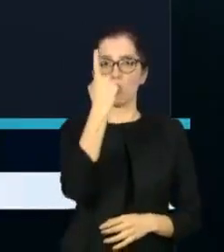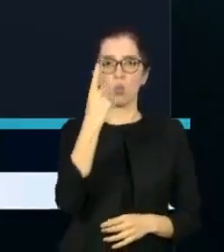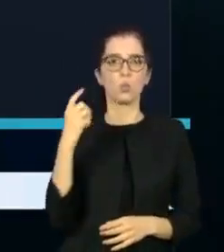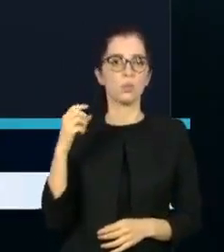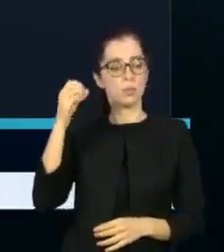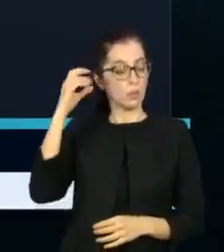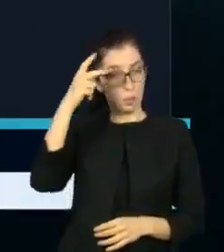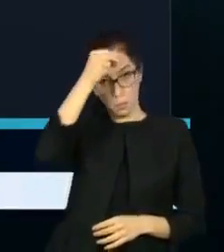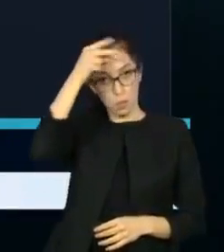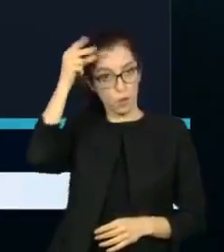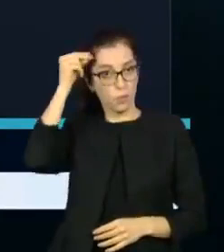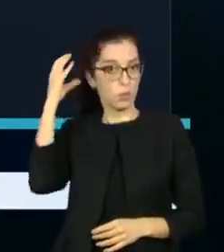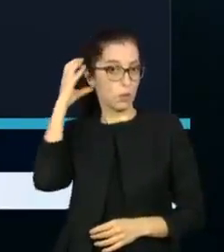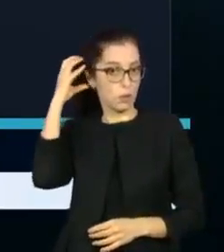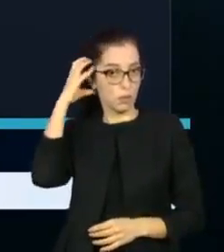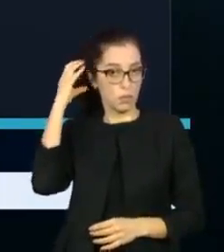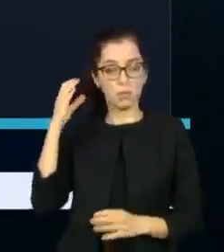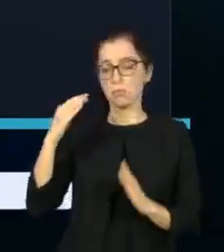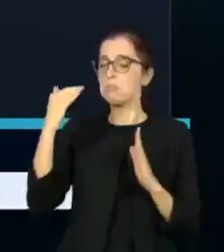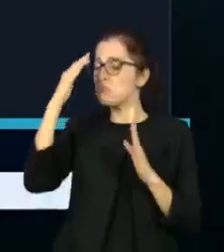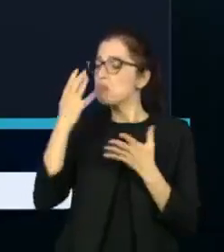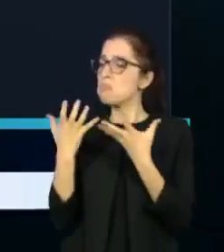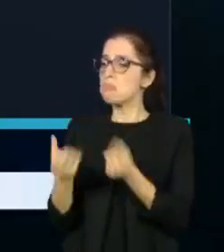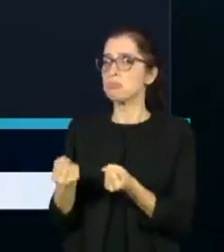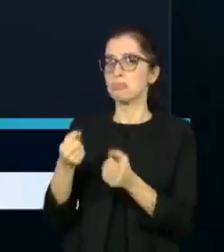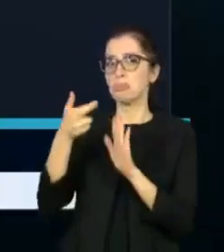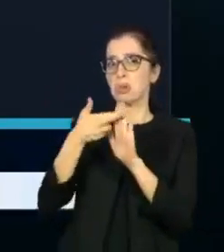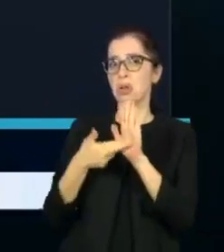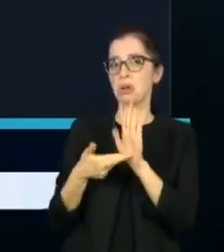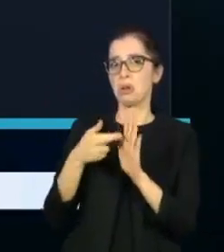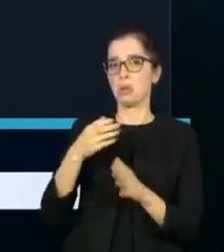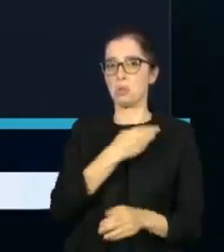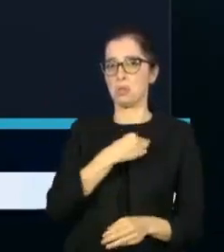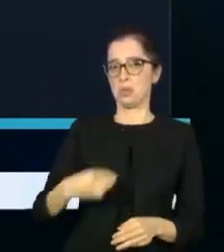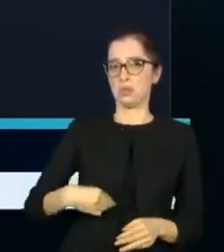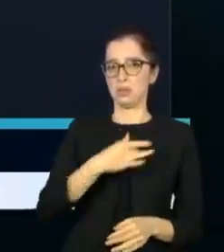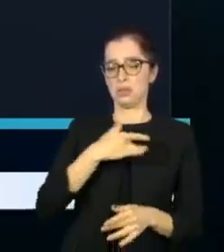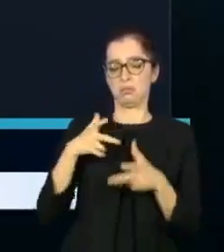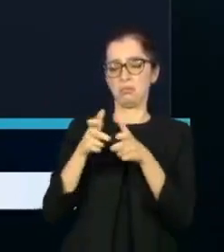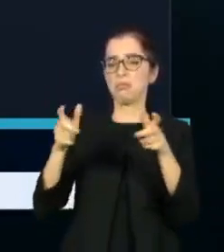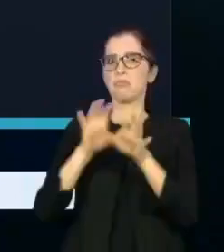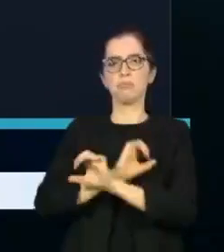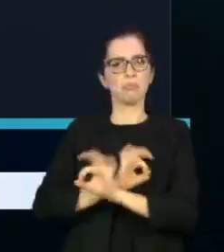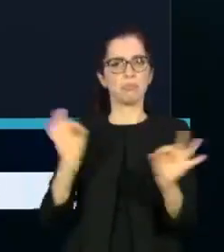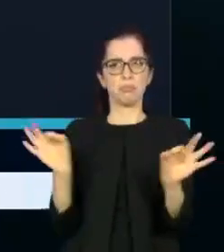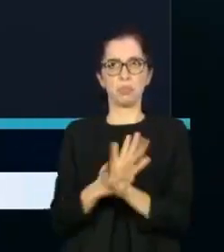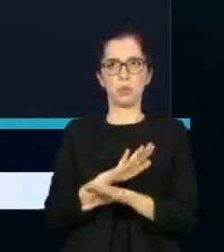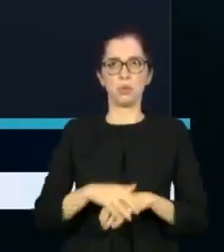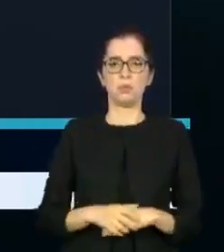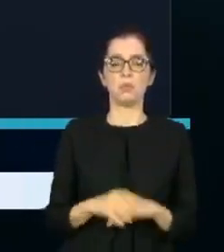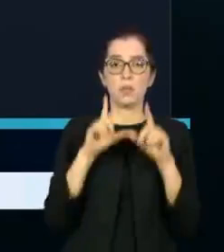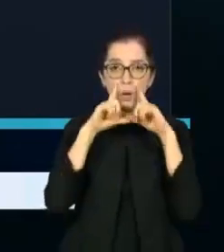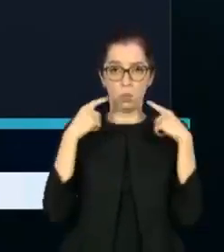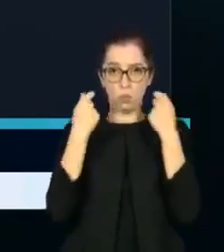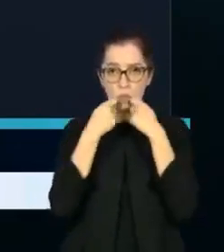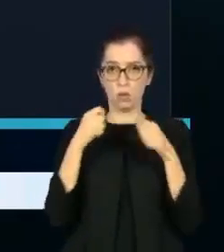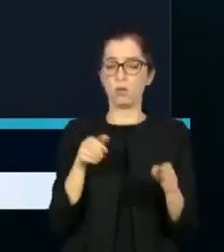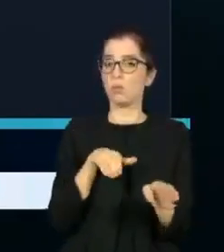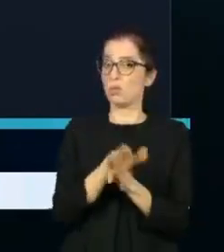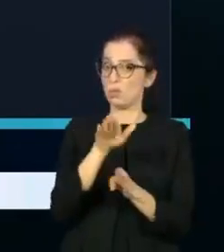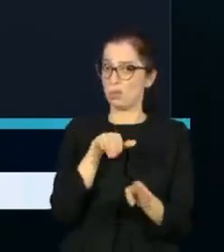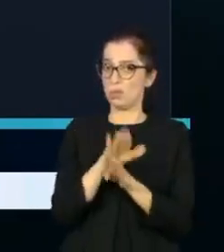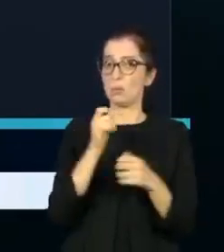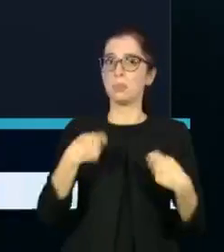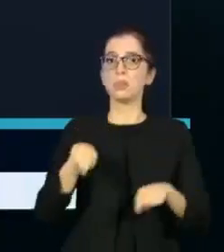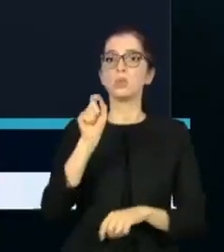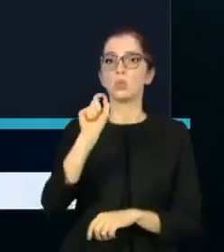reservar a segunda dose das vacinas que chegarem a partir de agora. Em Alagoas, o governo do estado orientou os municípios a aplicarem a primeira